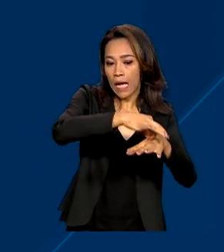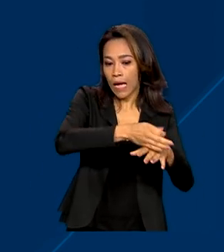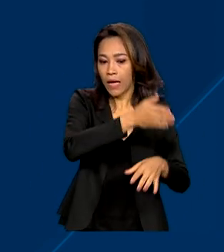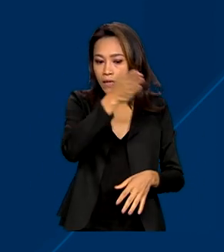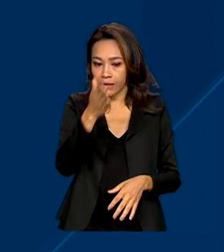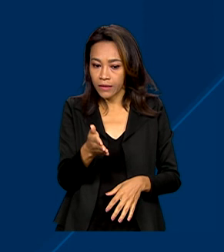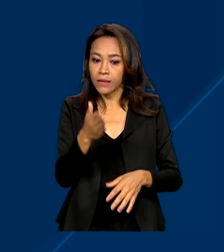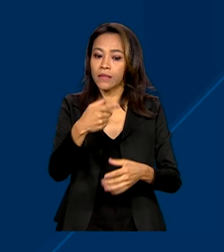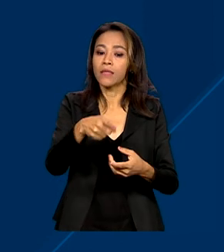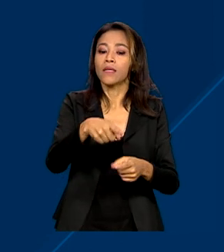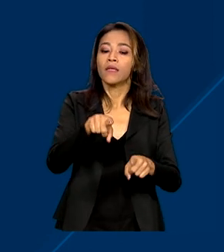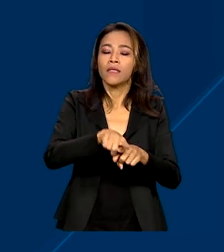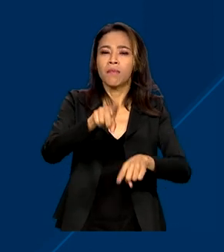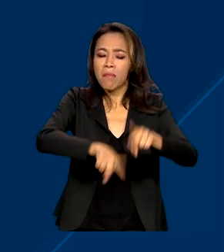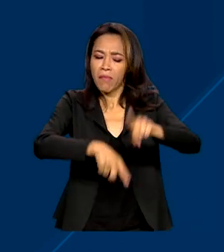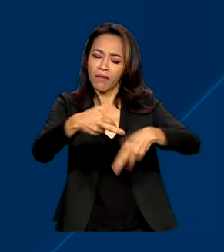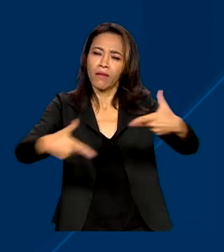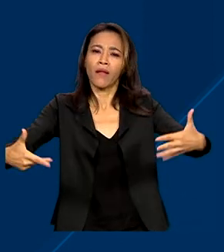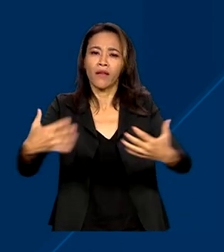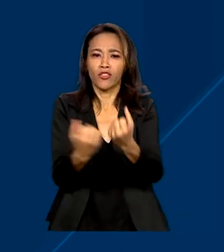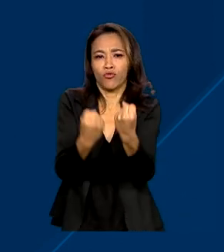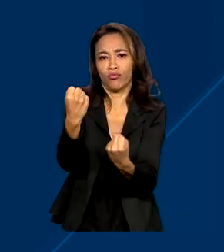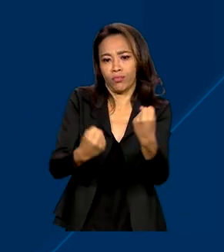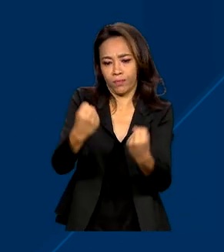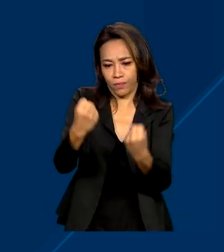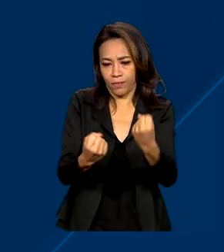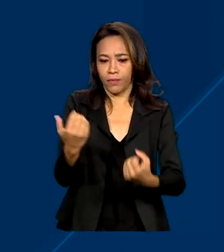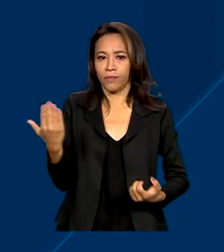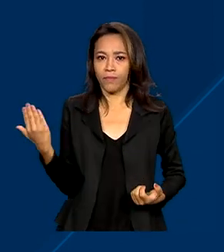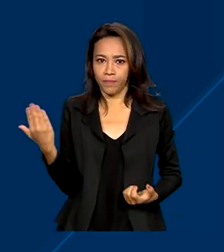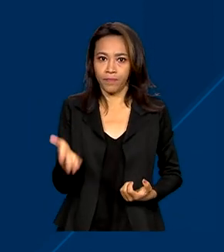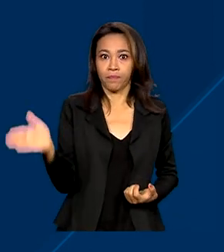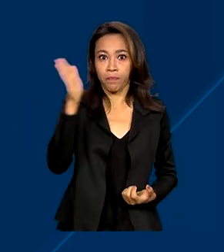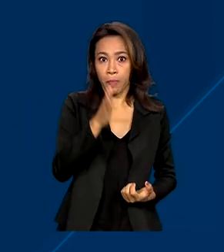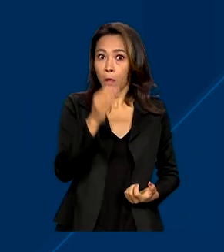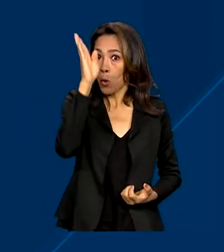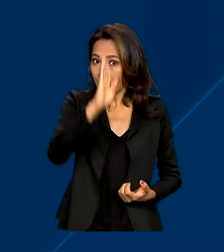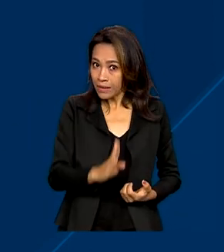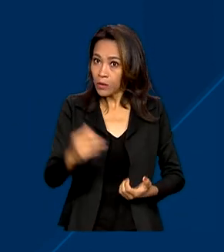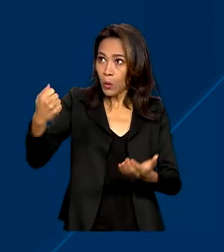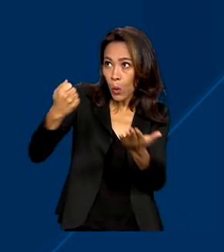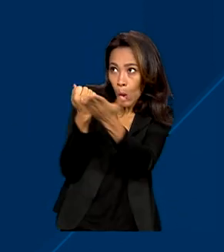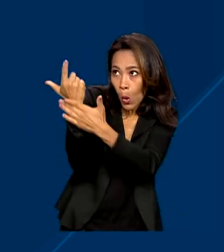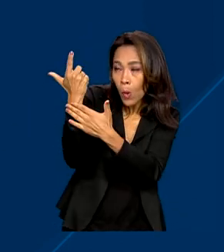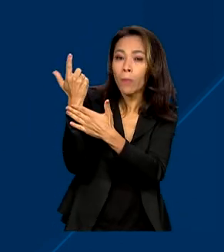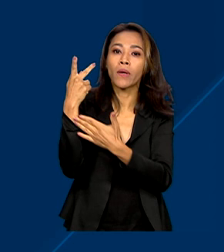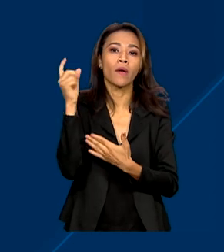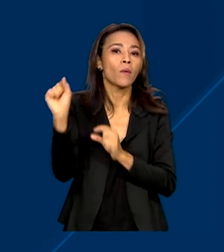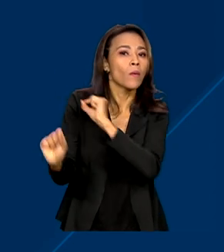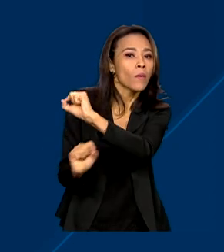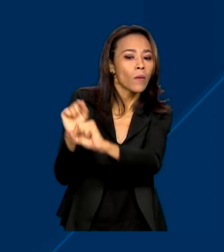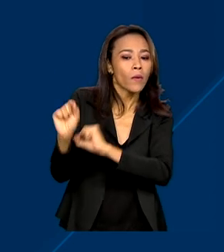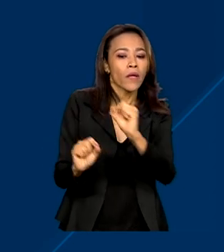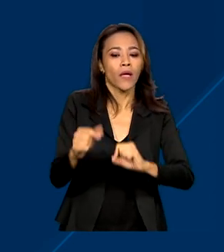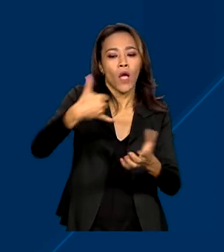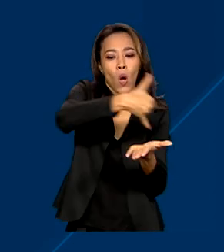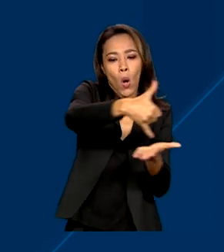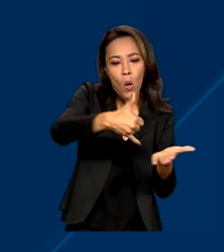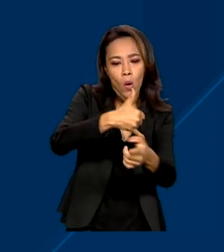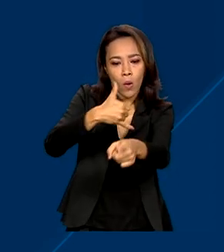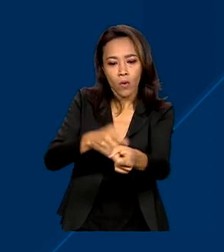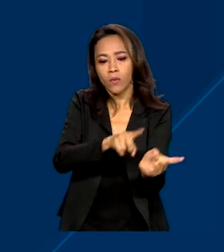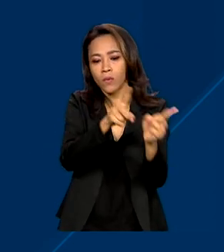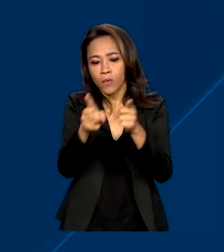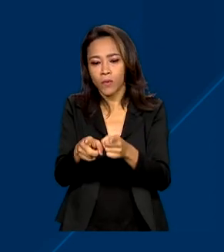e partes e acessórios de veículos automotivos. Já o Brasil compra de Angola basicamente óleos brutos